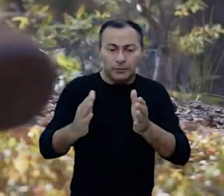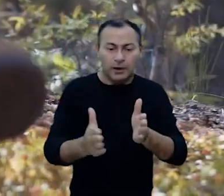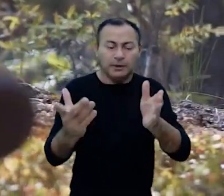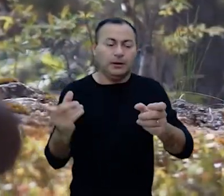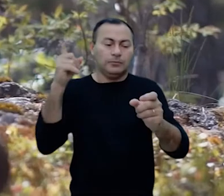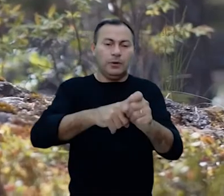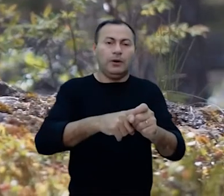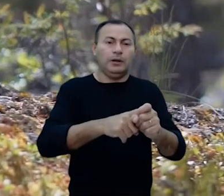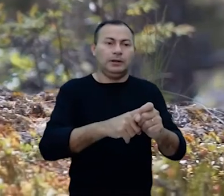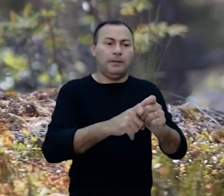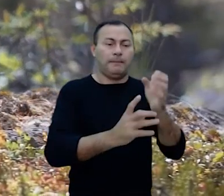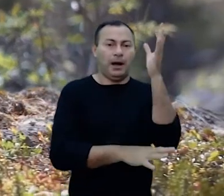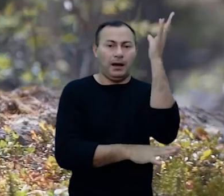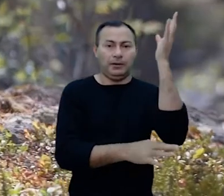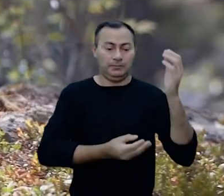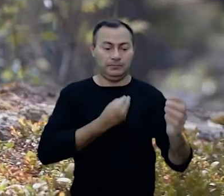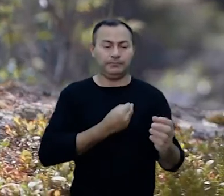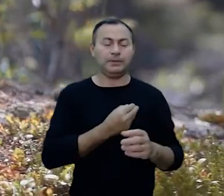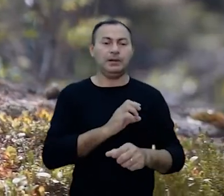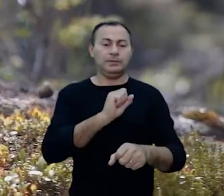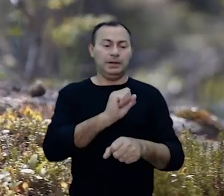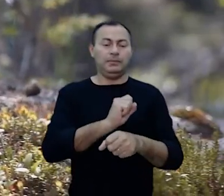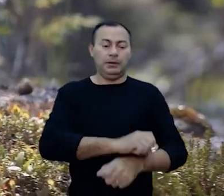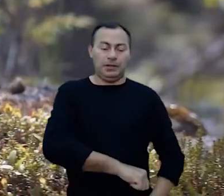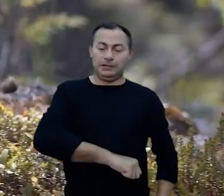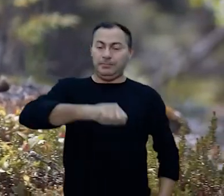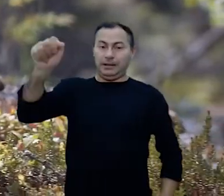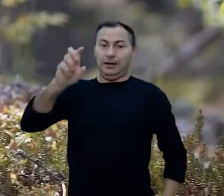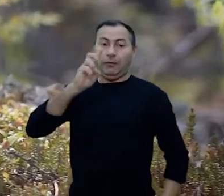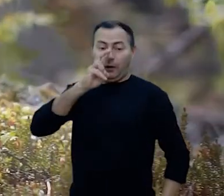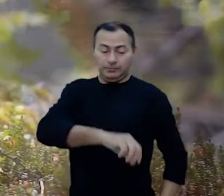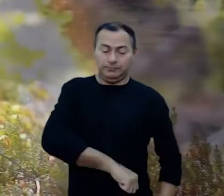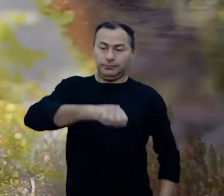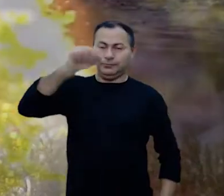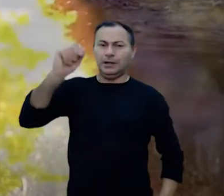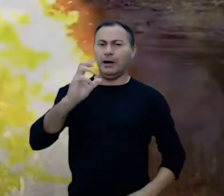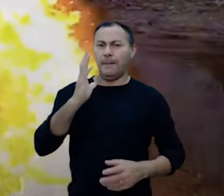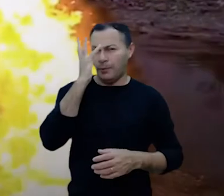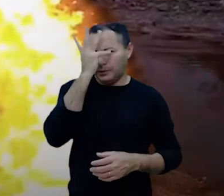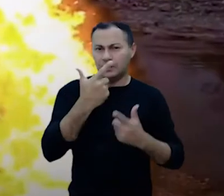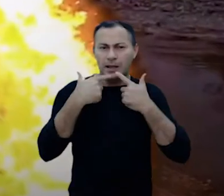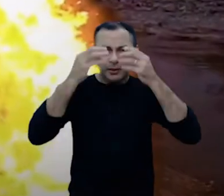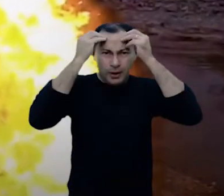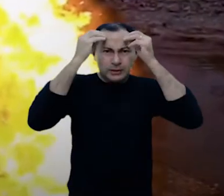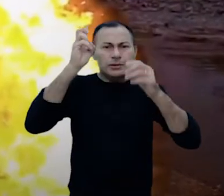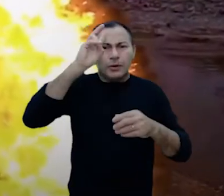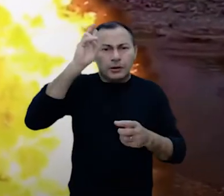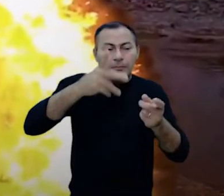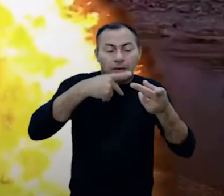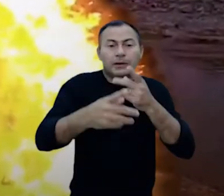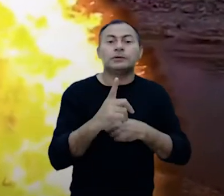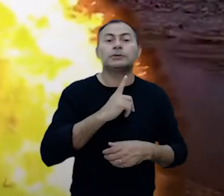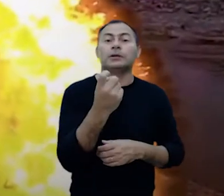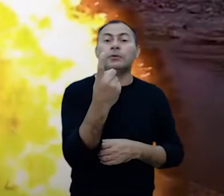nos dito que o caminho de volta para a árvore da vida era guardado por uma espada flamejante. Esta é uma bonita linguagem alegórica,